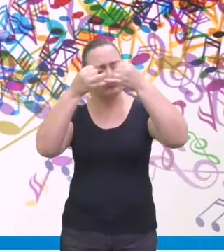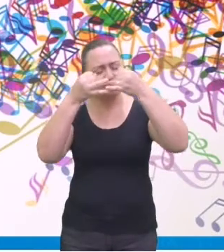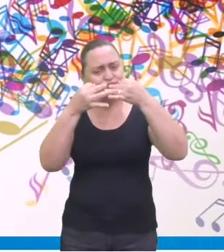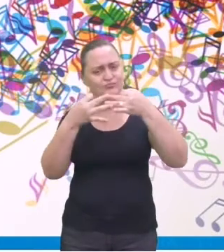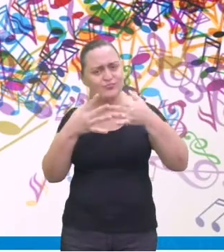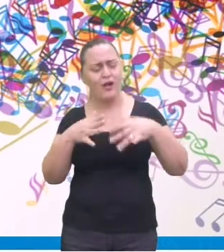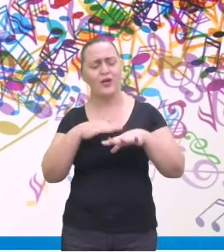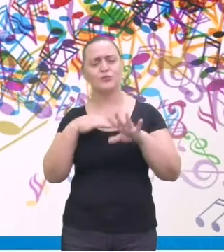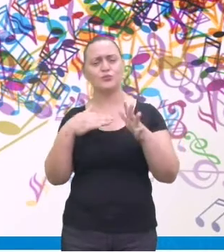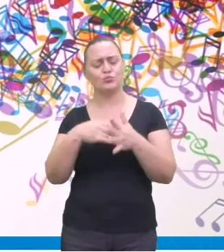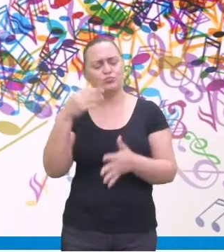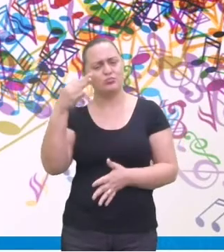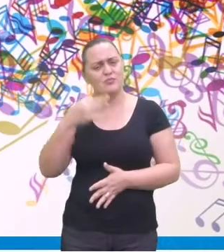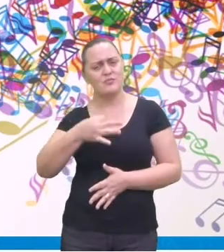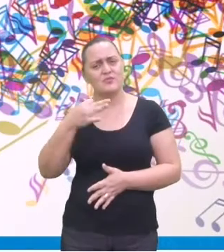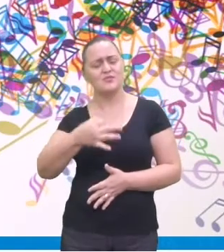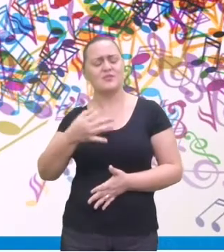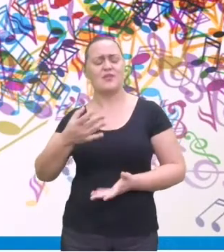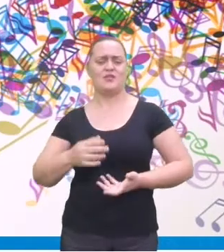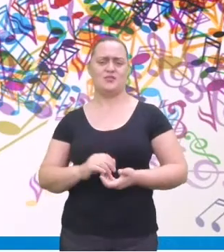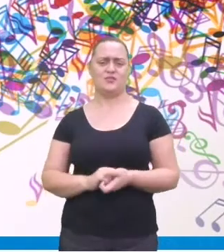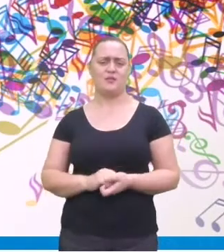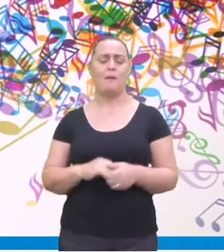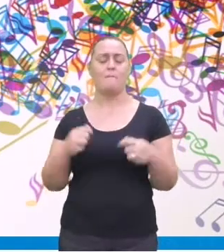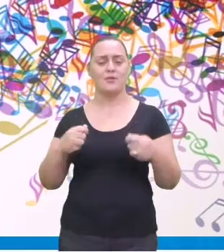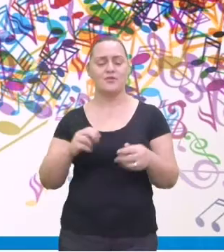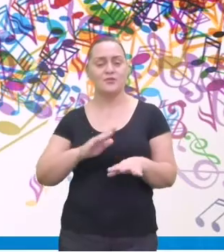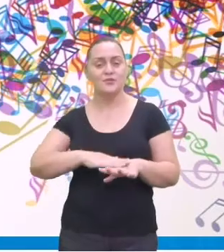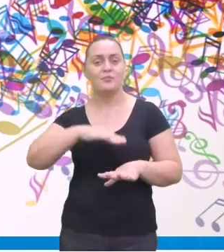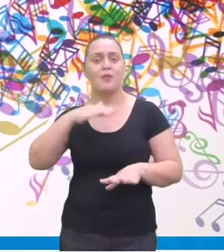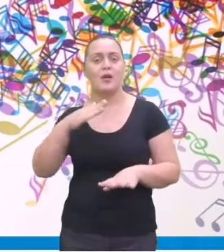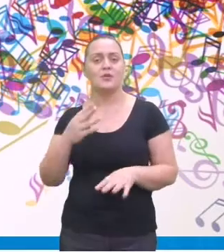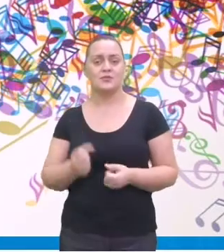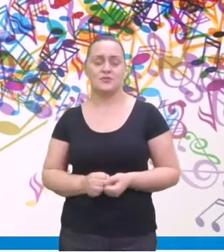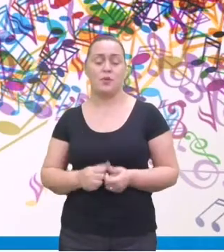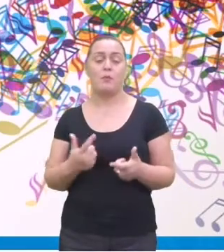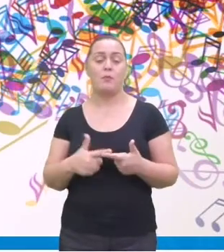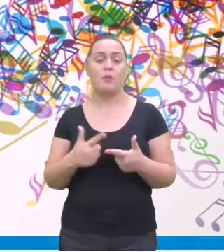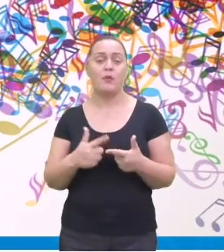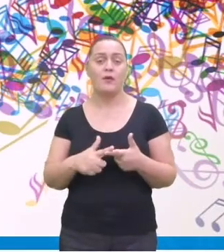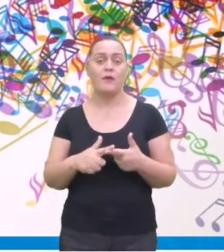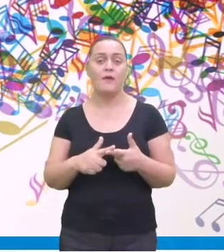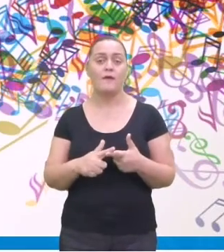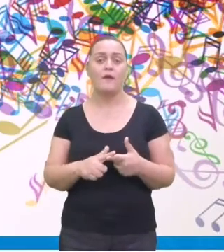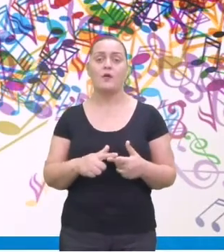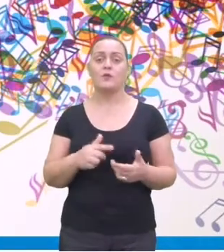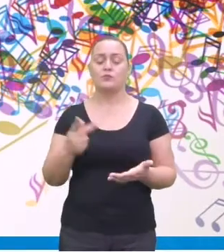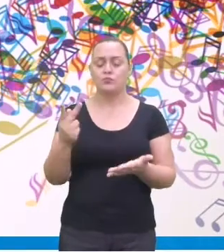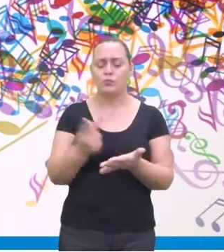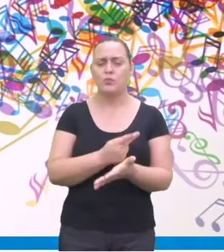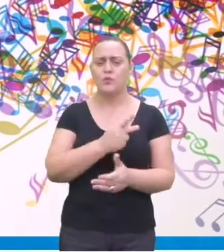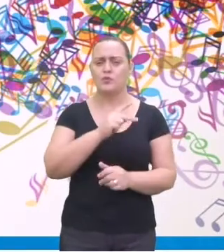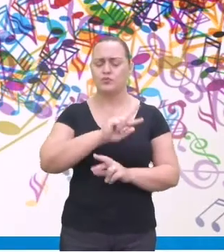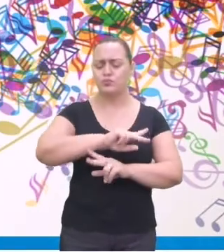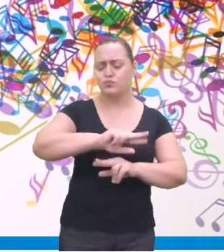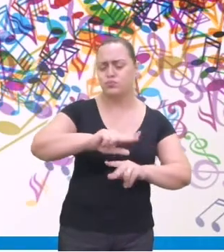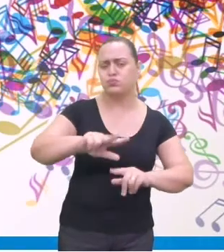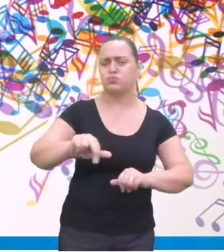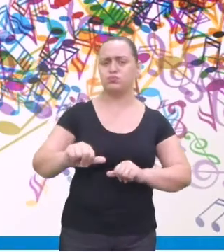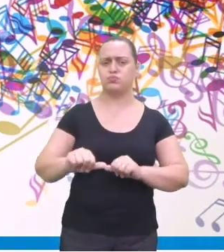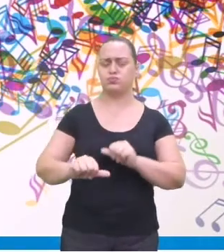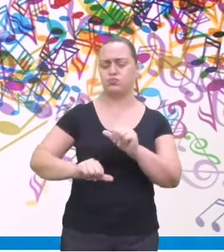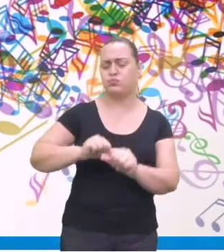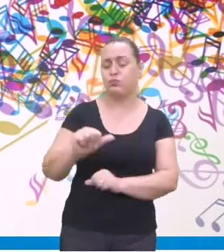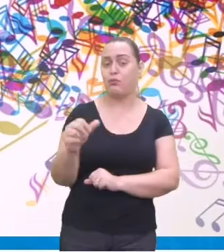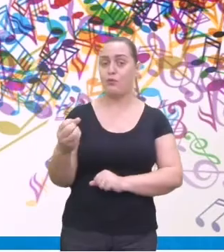brasileiros. Enquanto os movimentos podem surgir novamente, a cada momento estão surgindo novos movimentos, novos